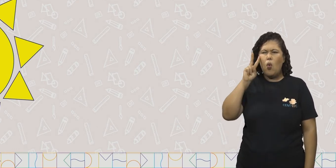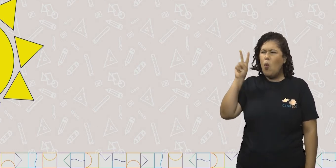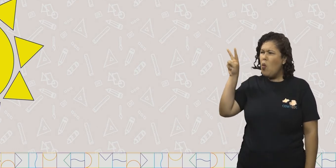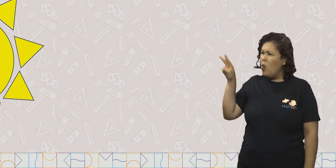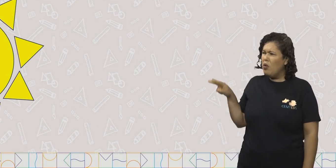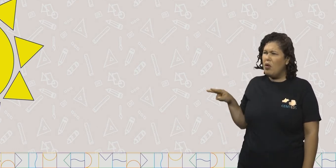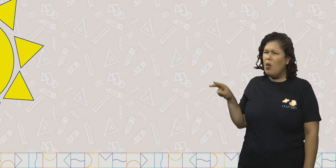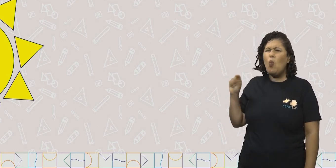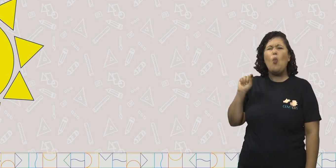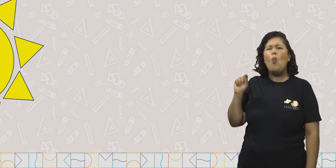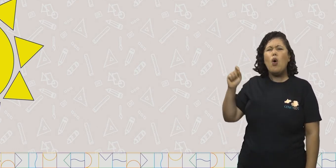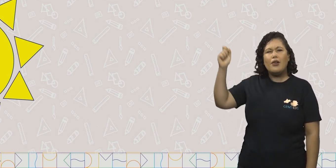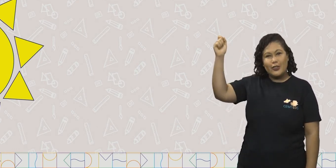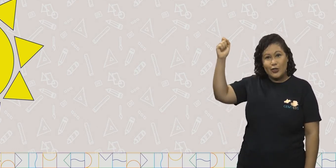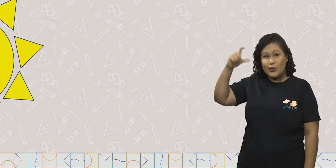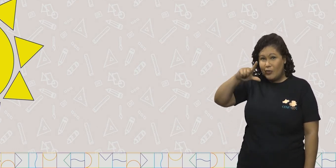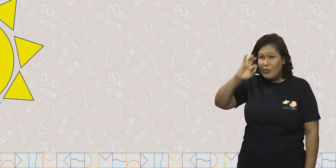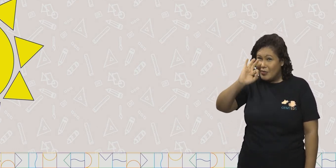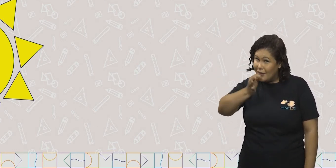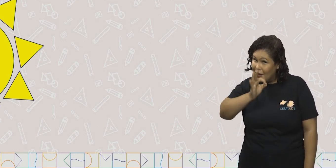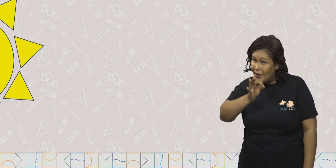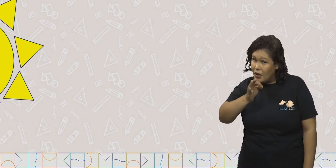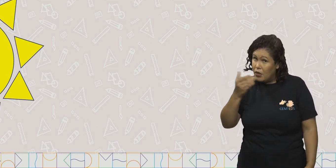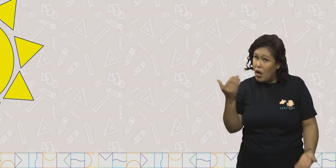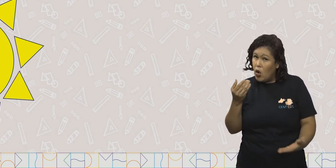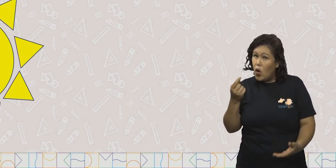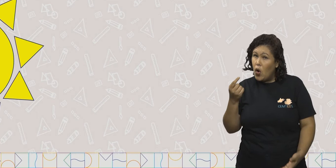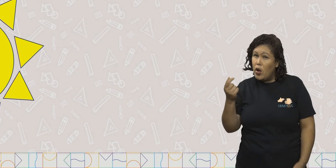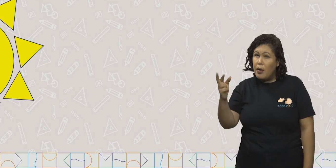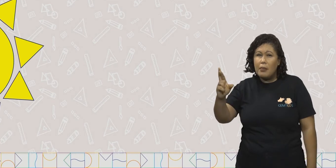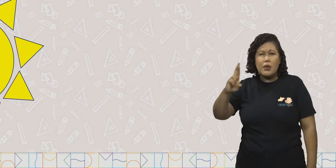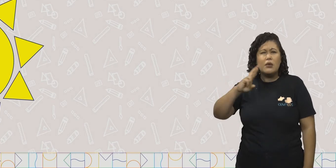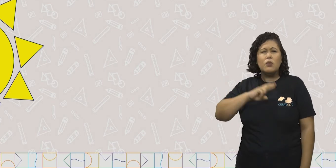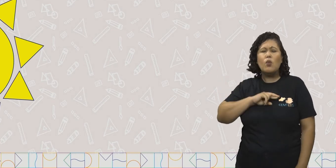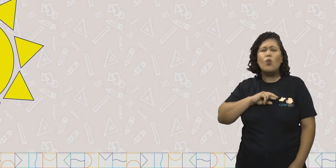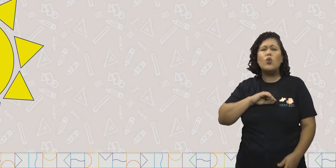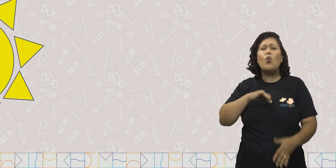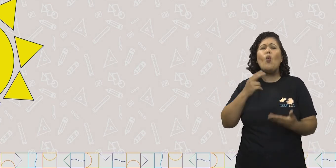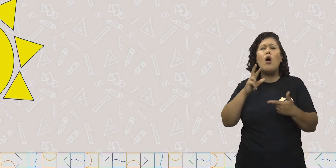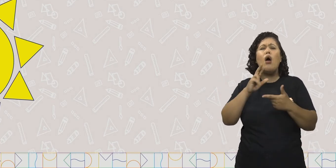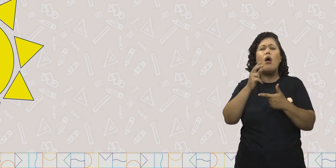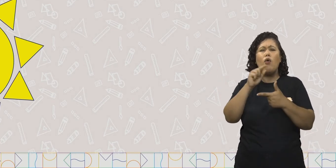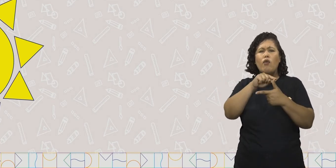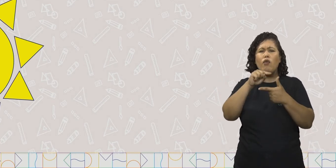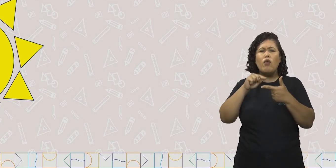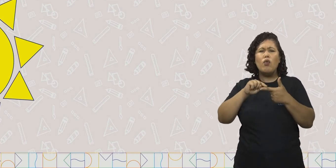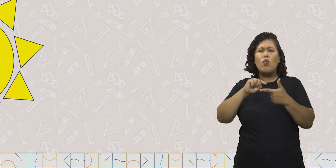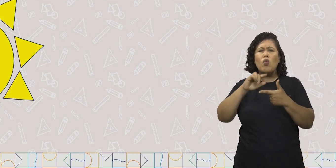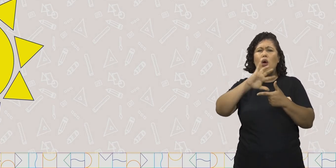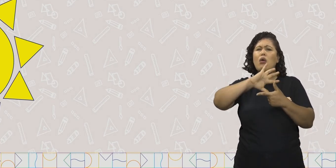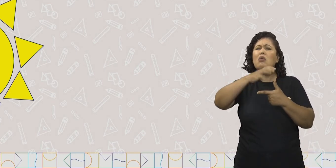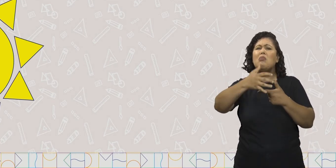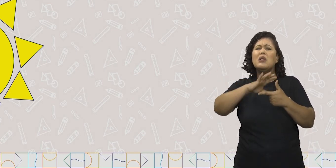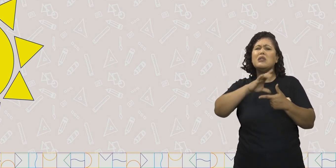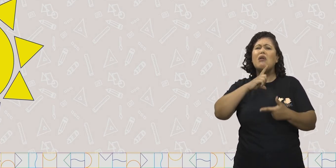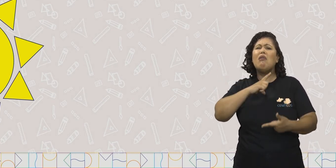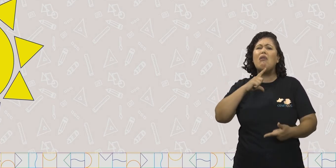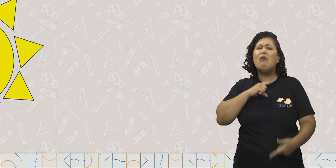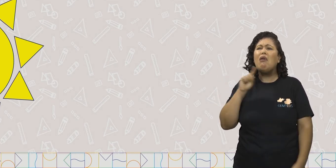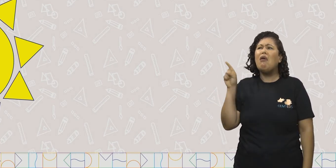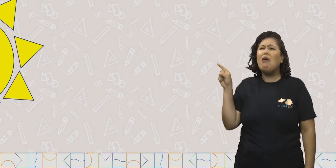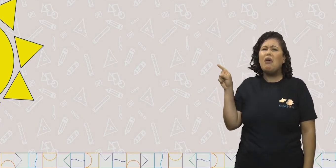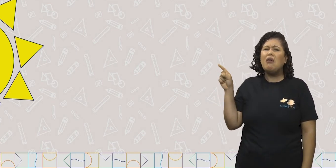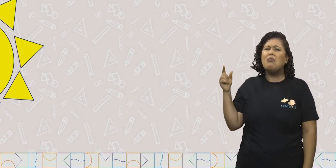é um sol descubra as formas geométricas espaciais usadas para